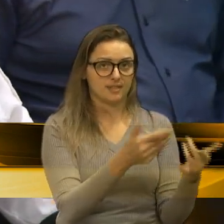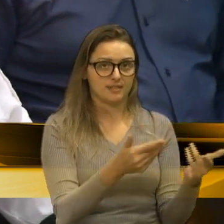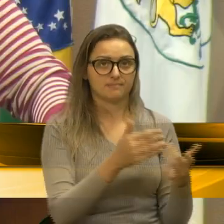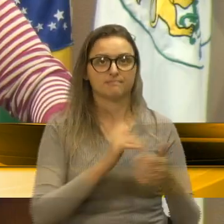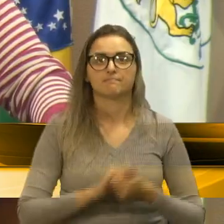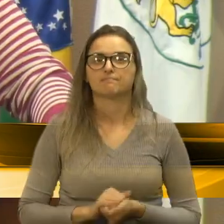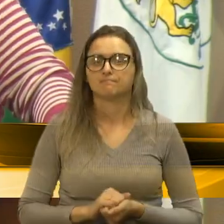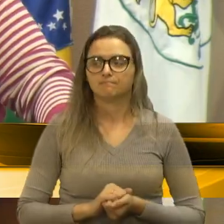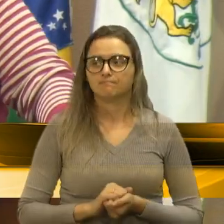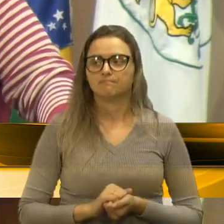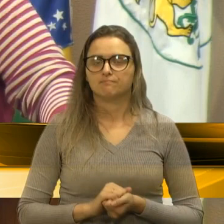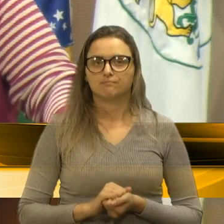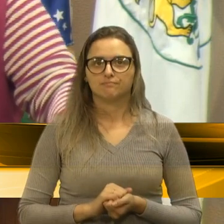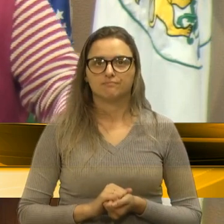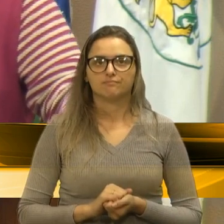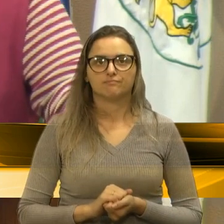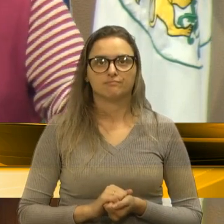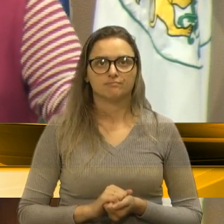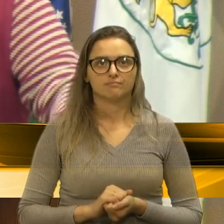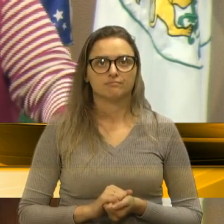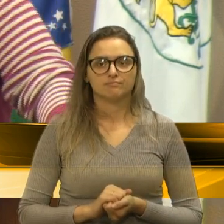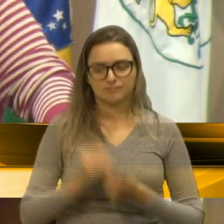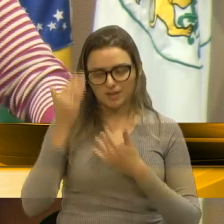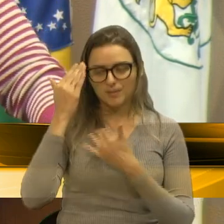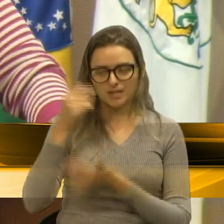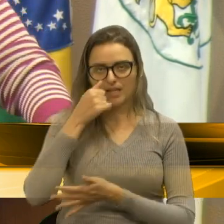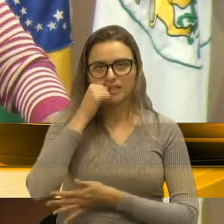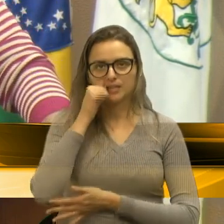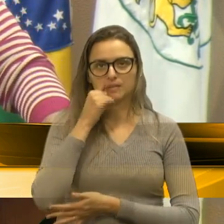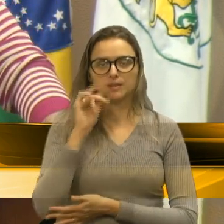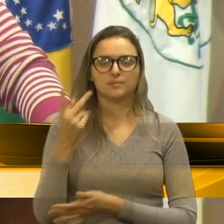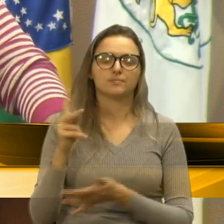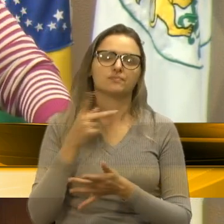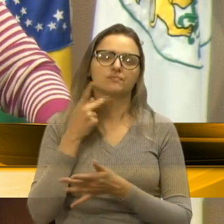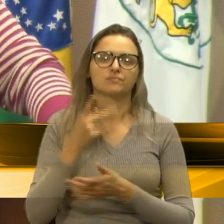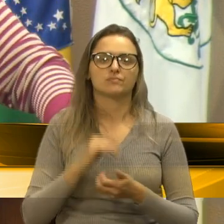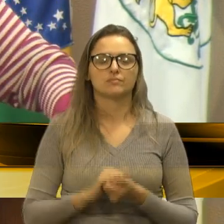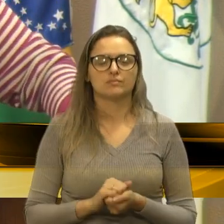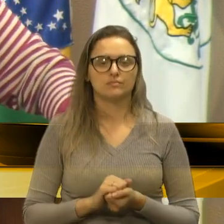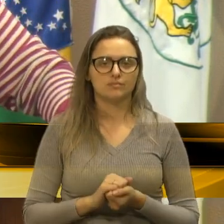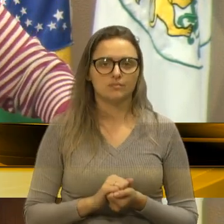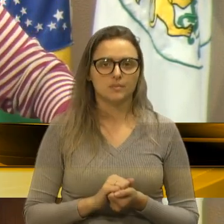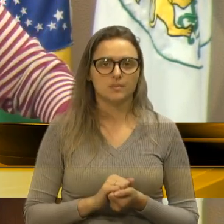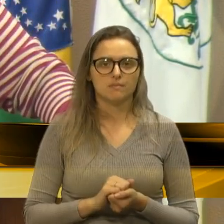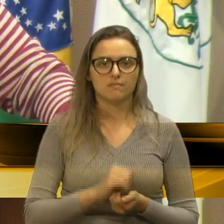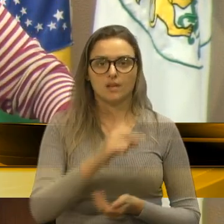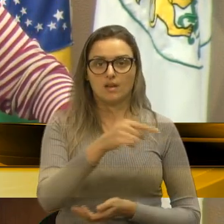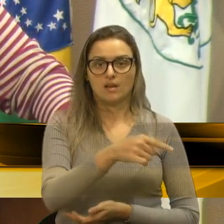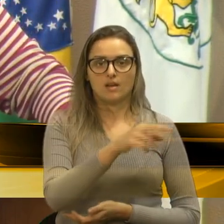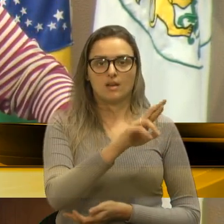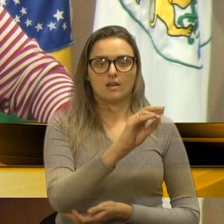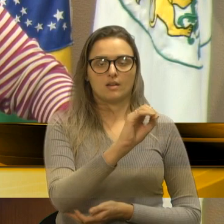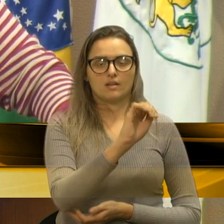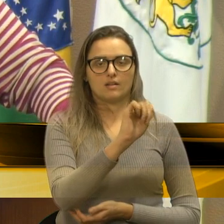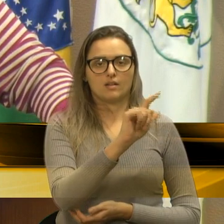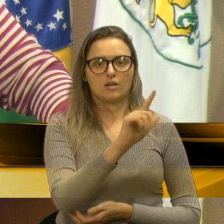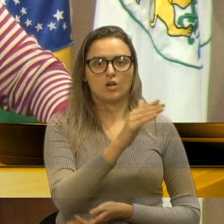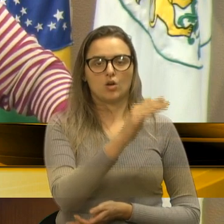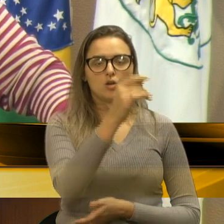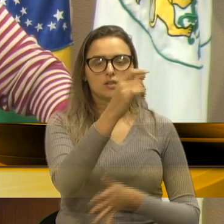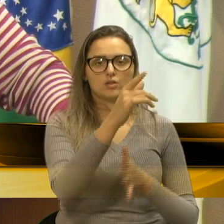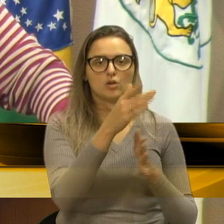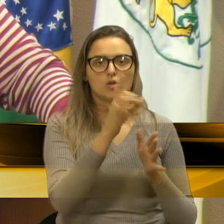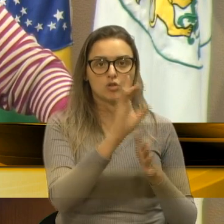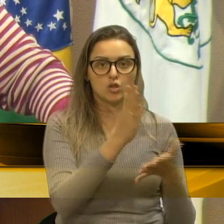Vereadora Paula, muito obrigado por ser uma parte. A Rota do Sol, a vereadora está em meia pista,